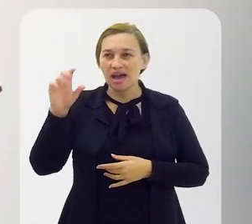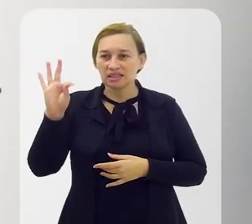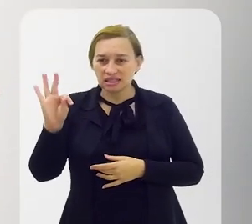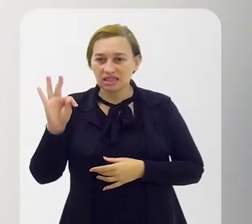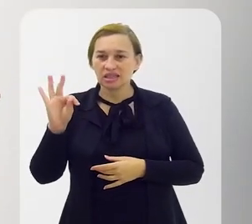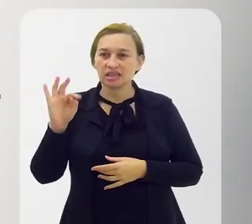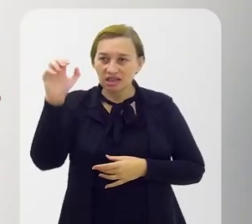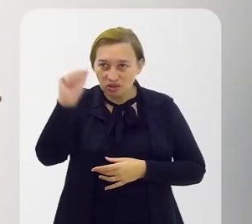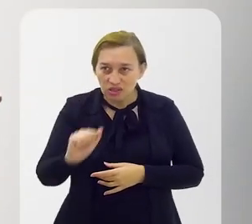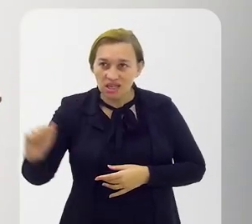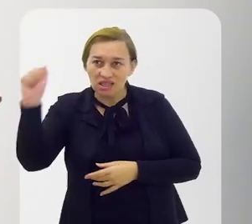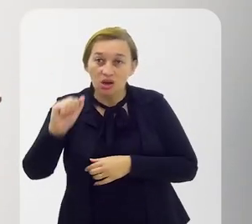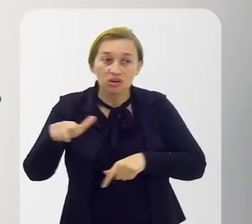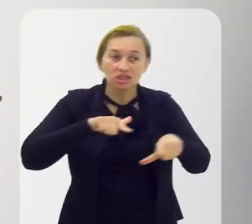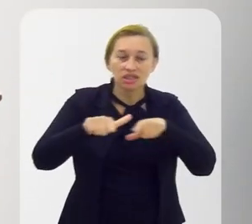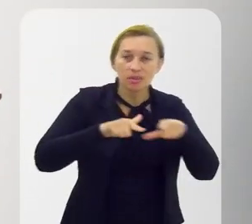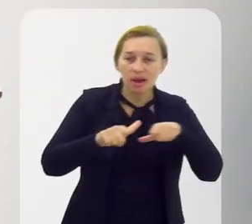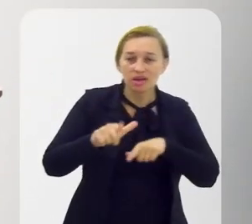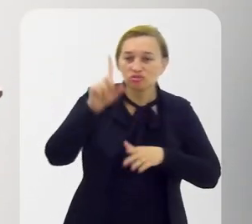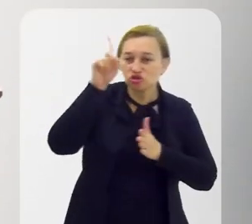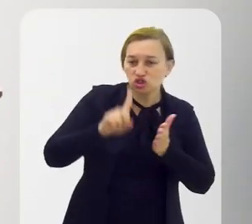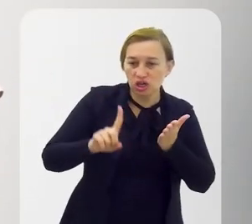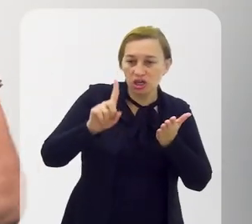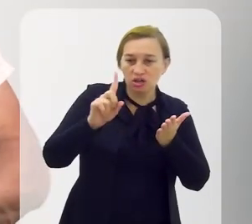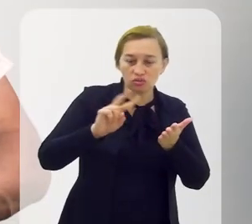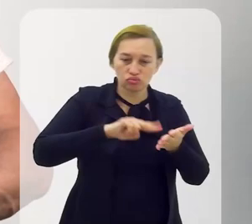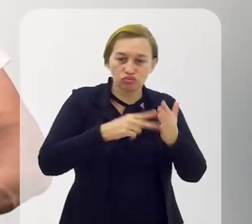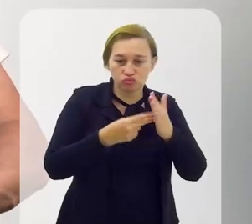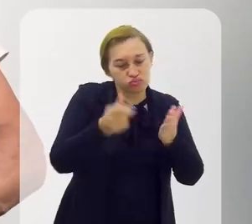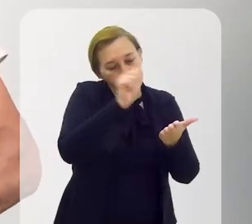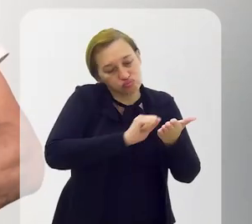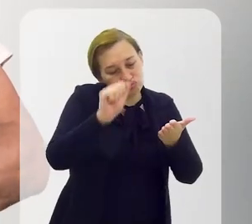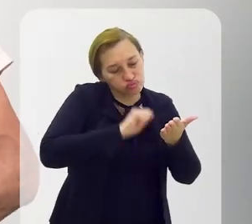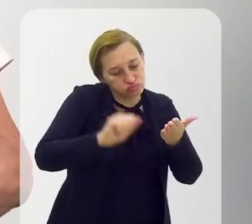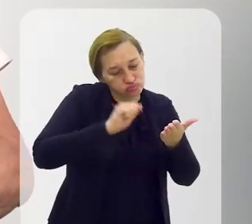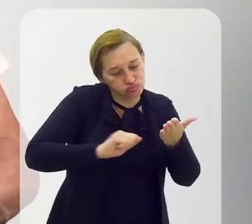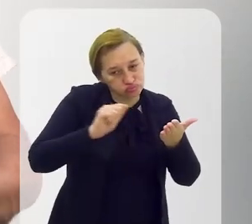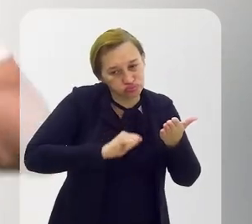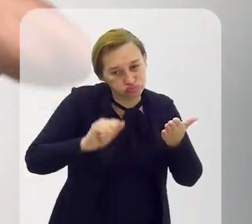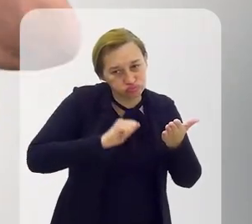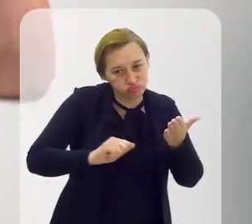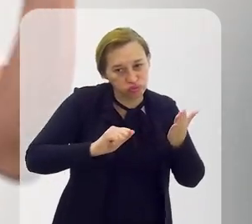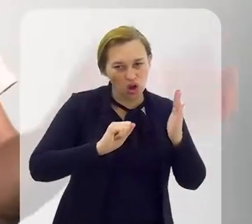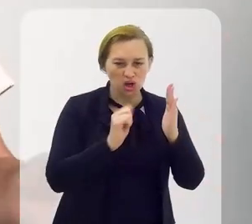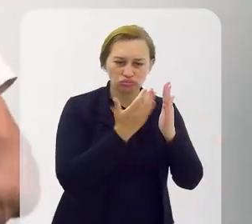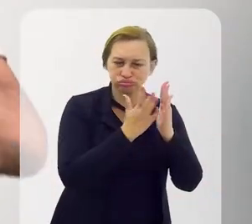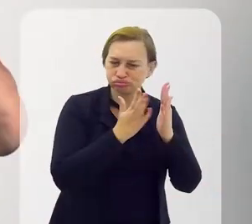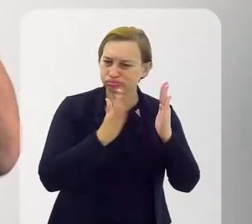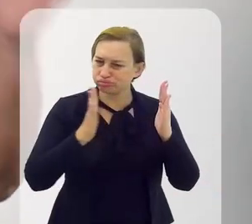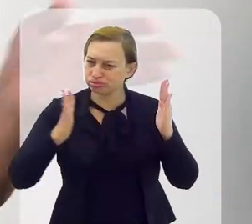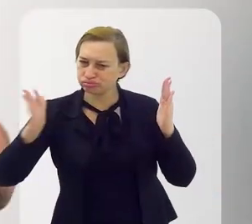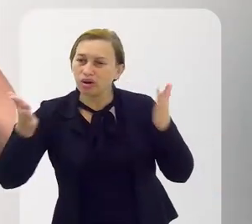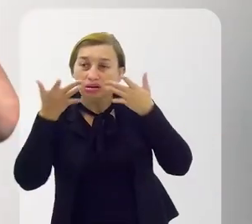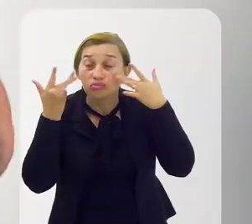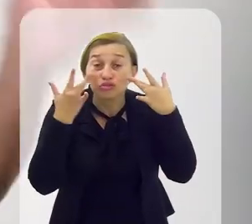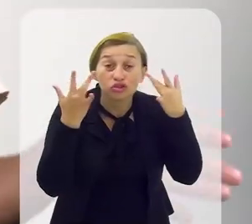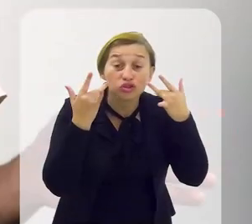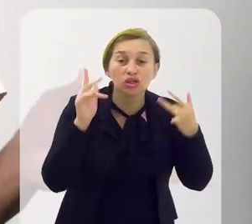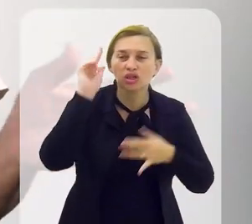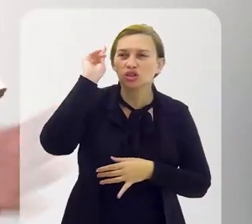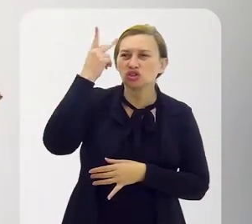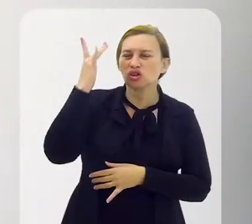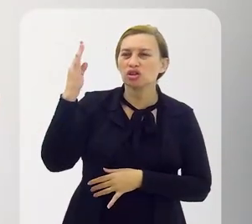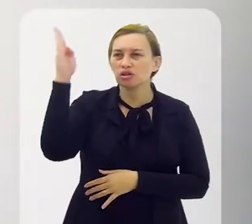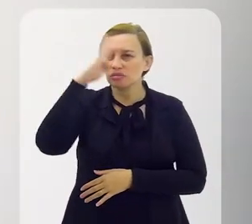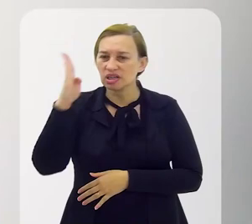É uma associação que trabalha com direitos autorais É assim, ela tem um acervo gigantesco de peças É uma sociedade